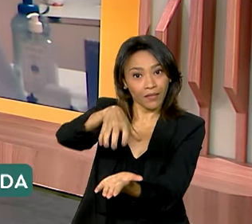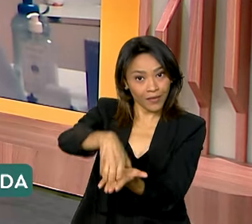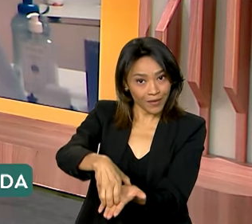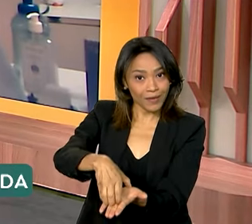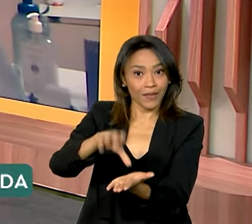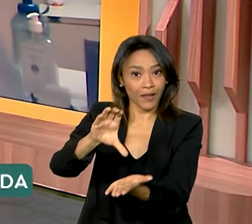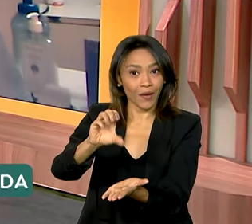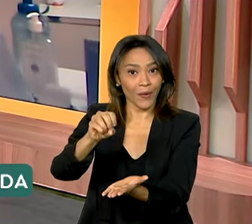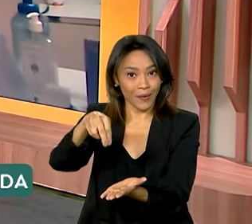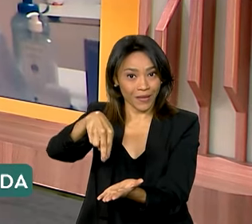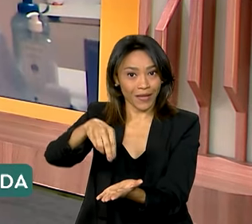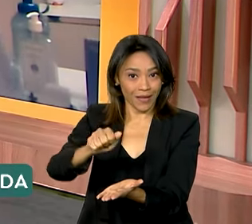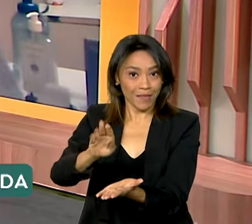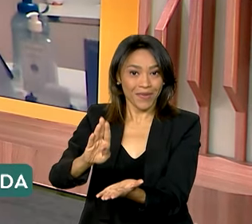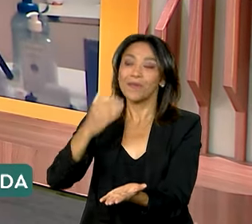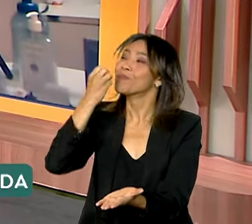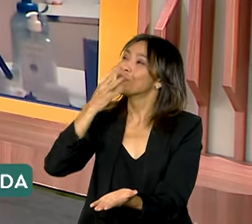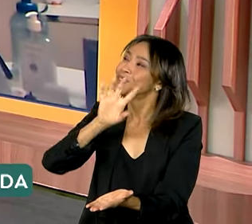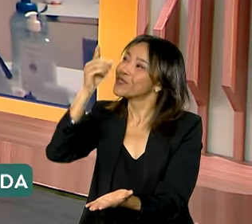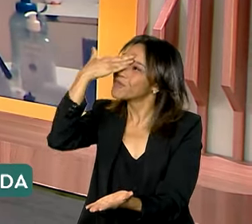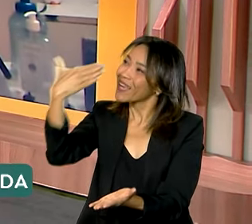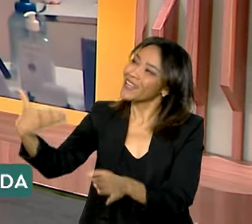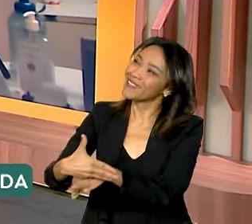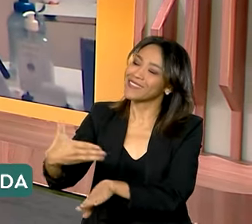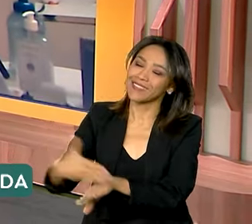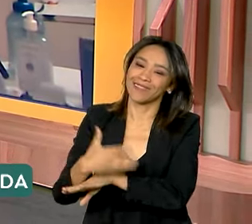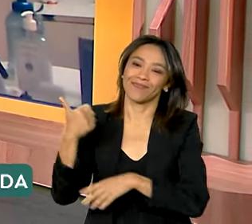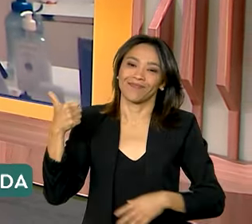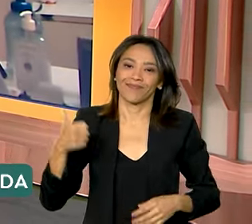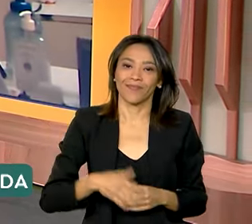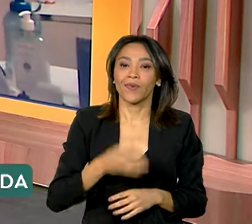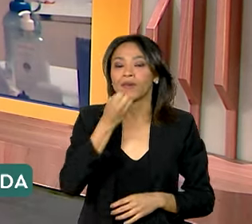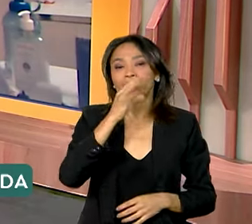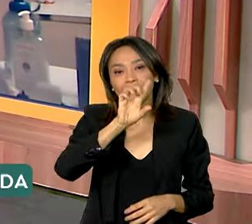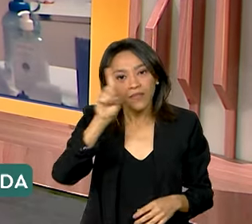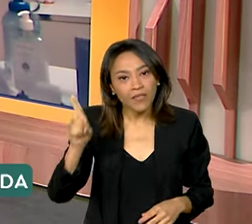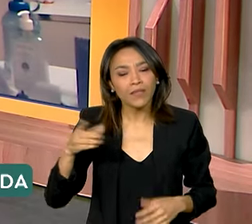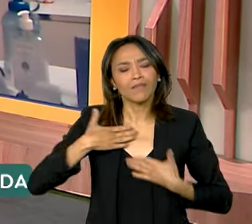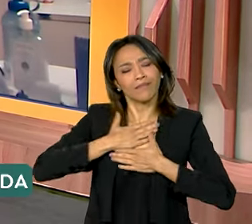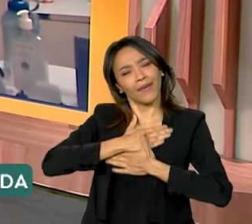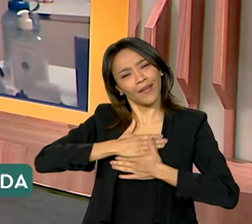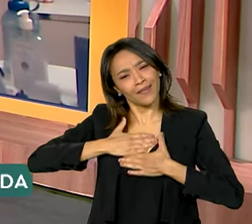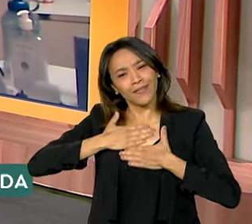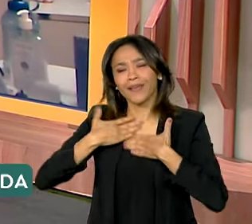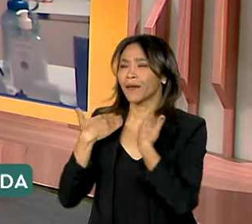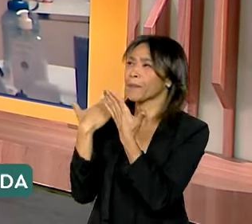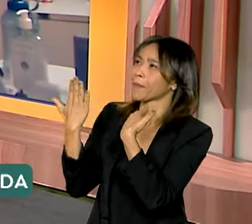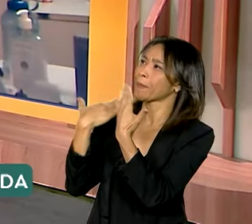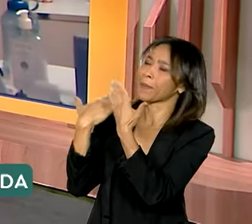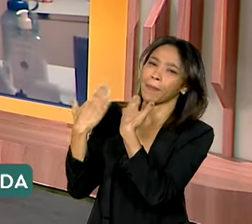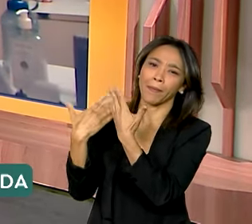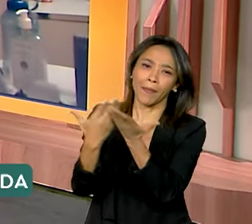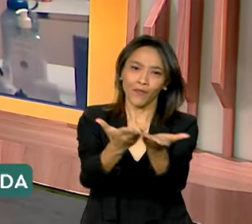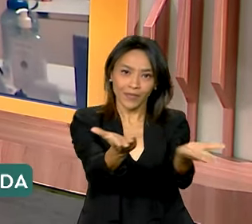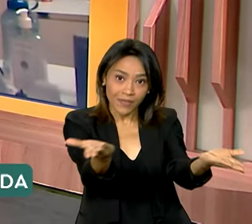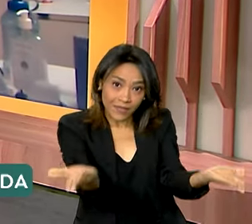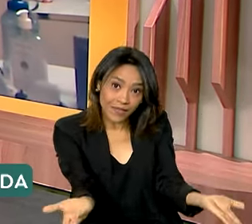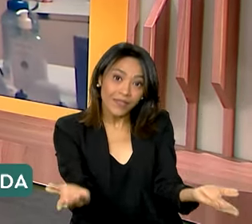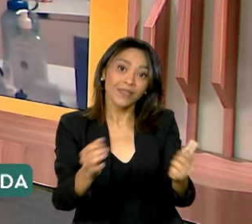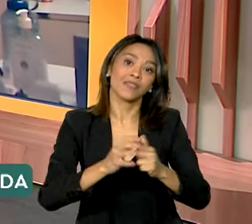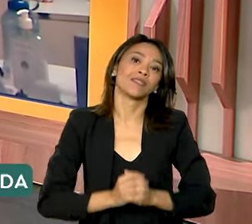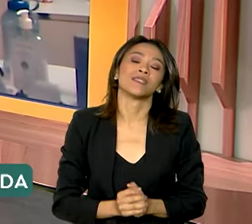obrigada pela participação no nosso programa. Bom dia, é um prazer falar com vocês aqui. Espero